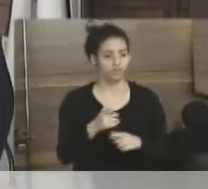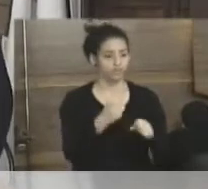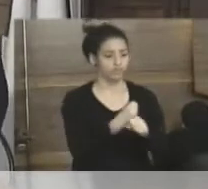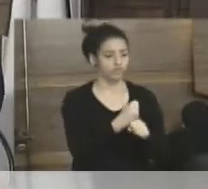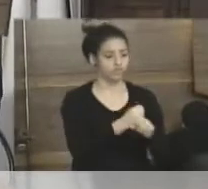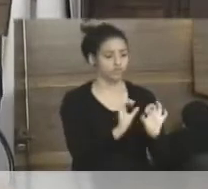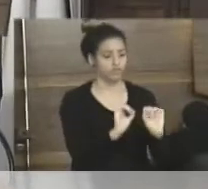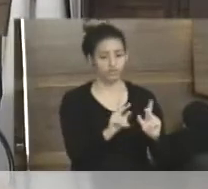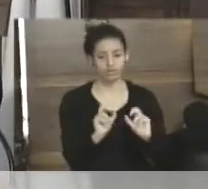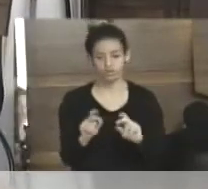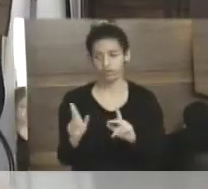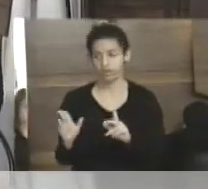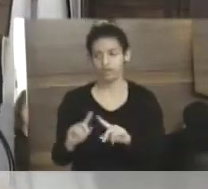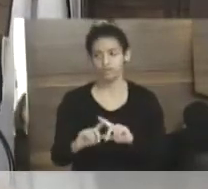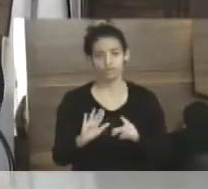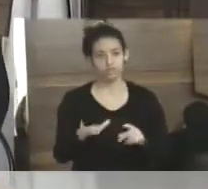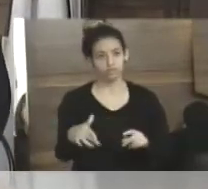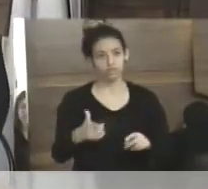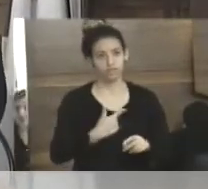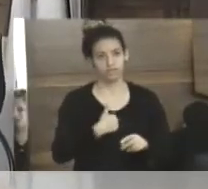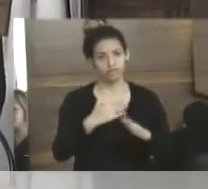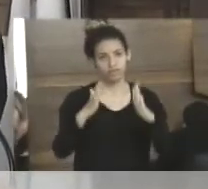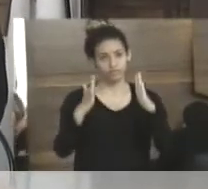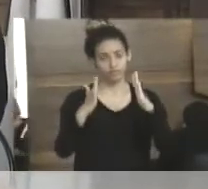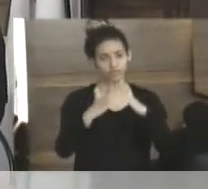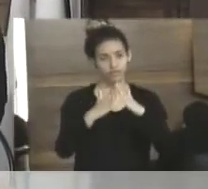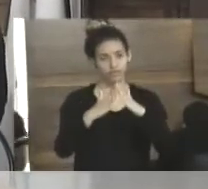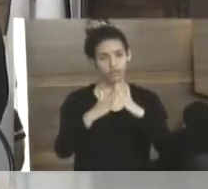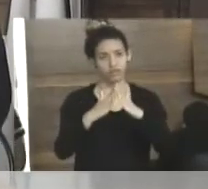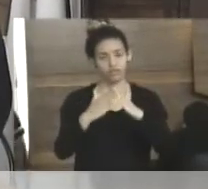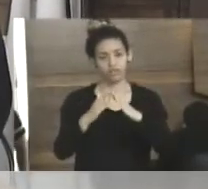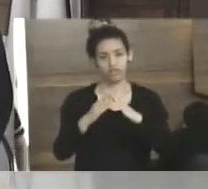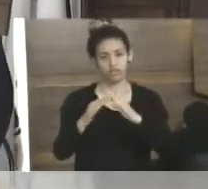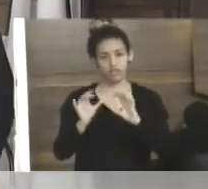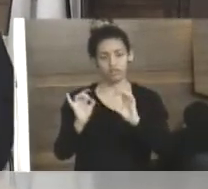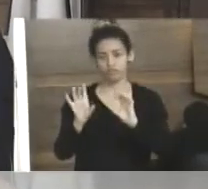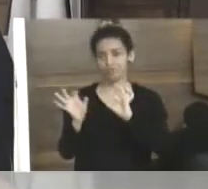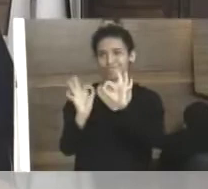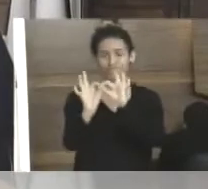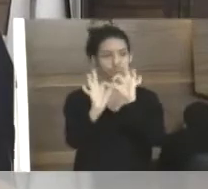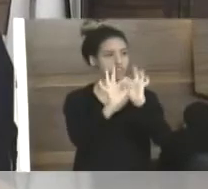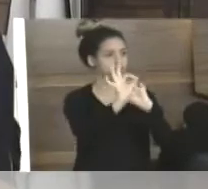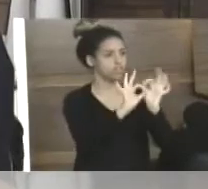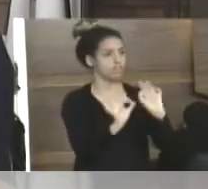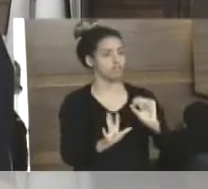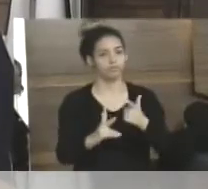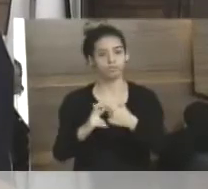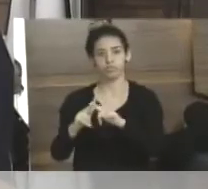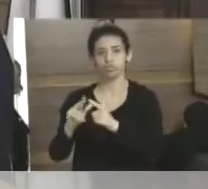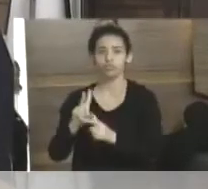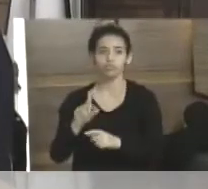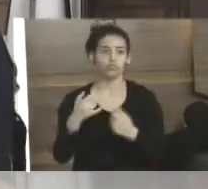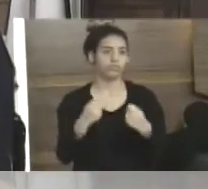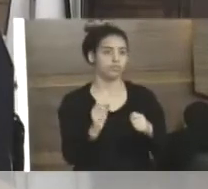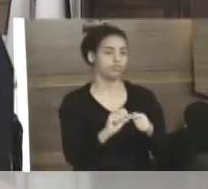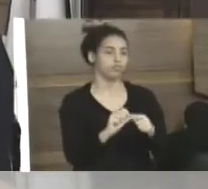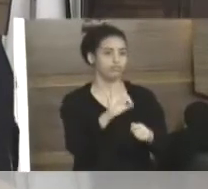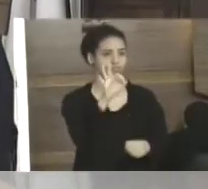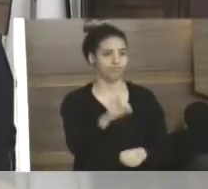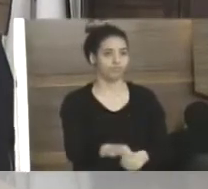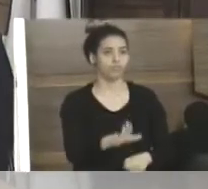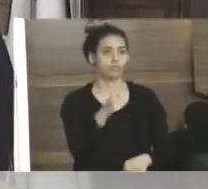isso. Aí, quando você aluga uma casa e você simplesmente adequa, mas vamos adequar da forma certa. Então,